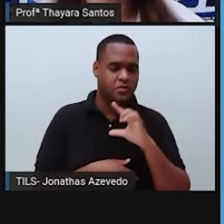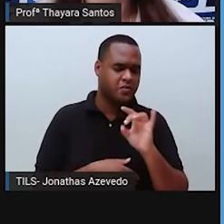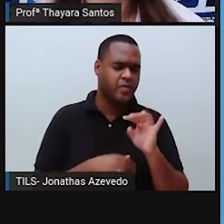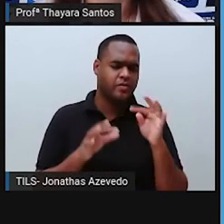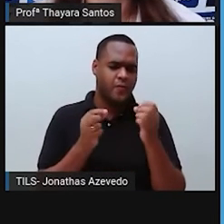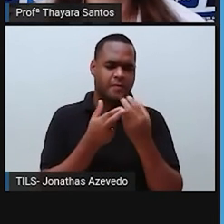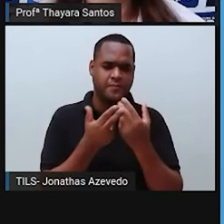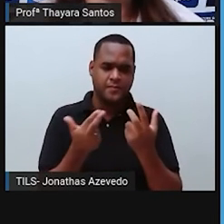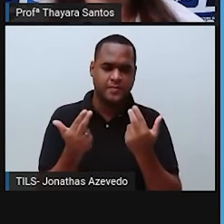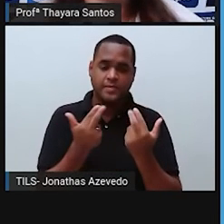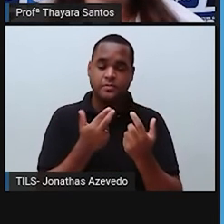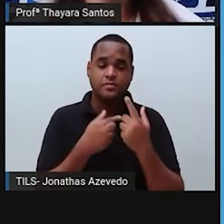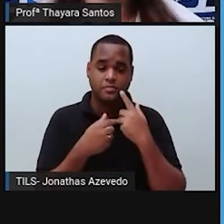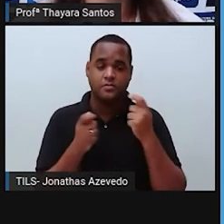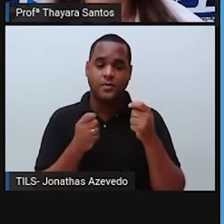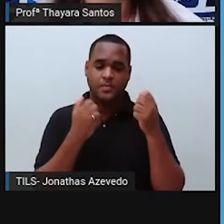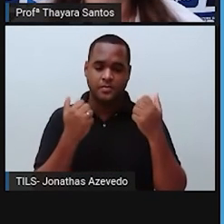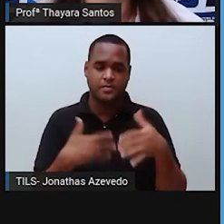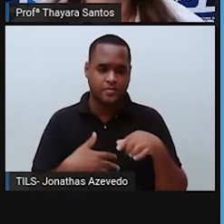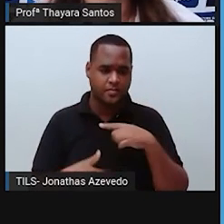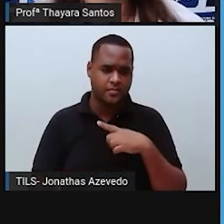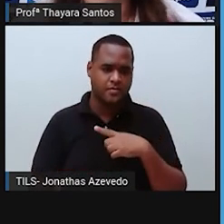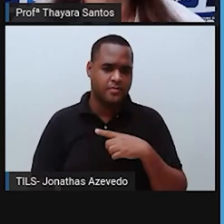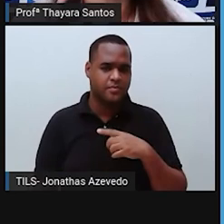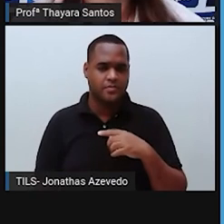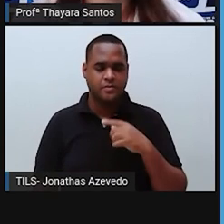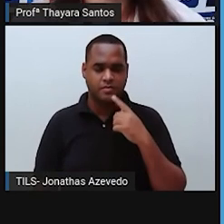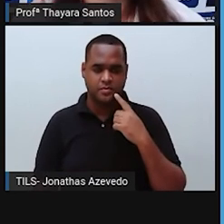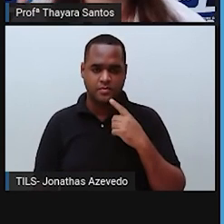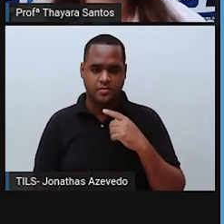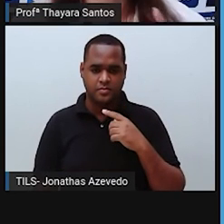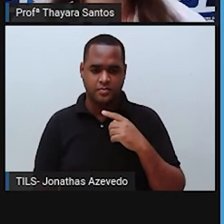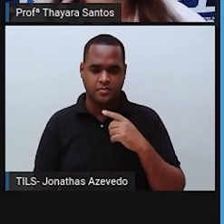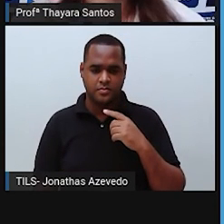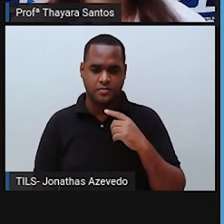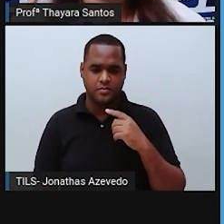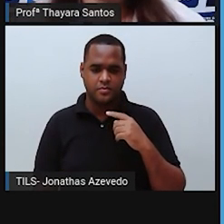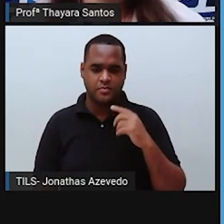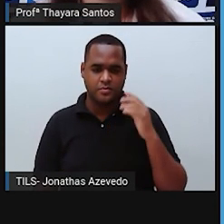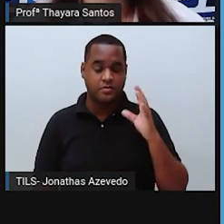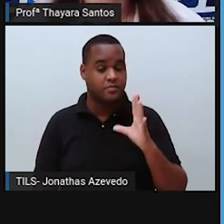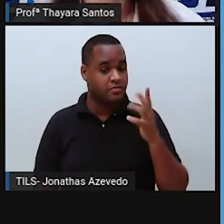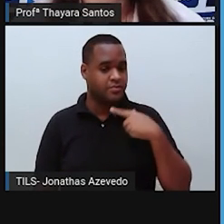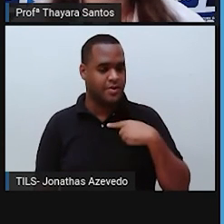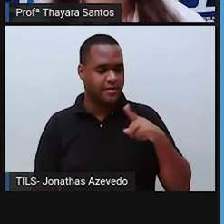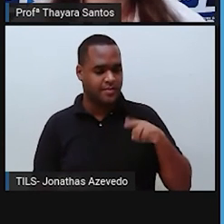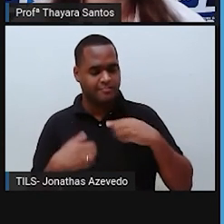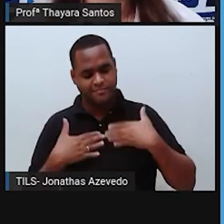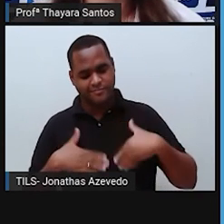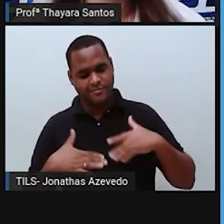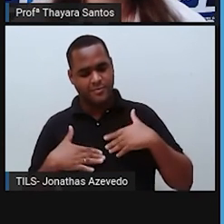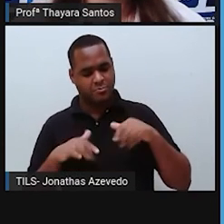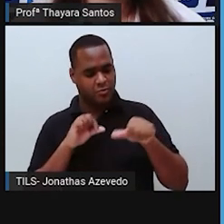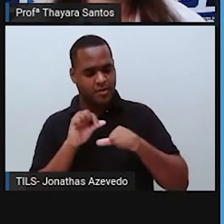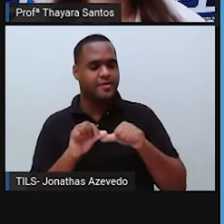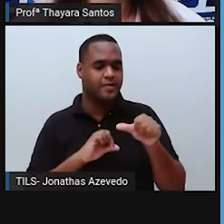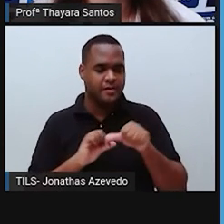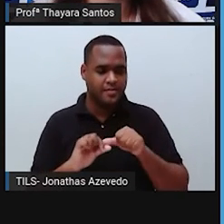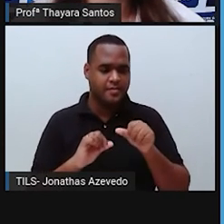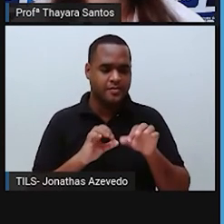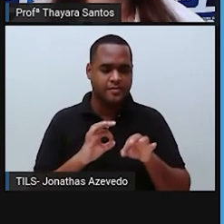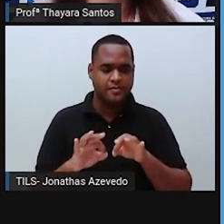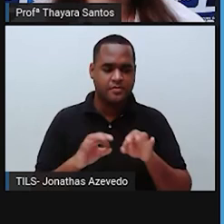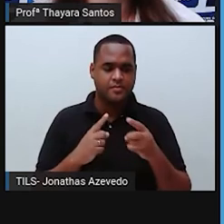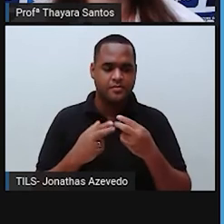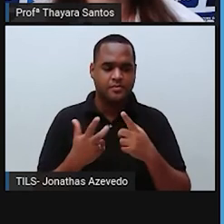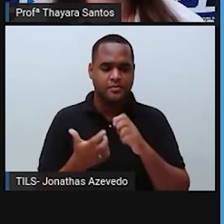mesmos nutrientes, eles acabam acabando. A gente não dá um período para o solo descansar e se renovar. Então, o que